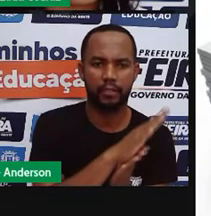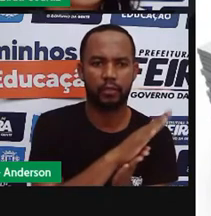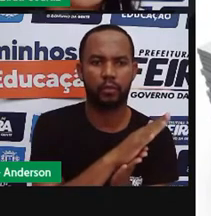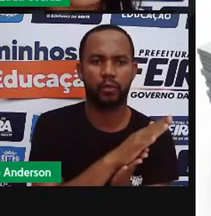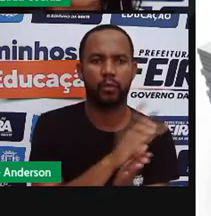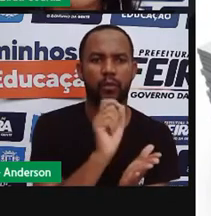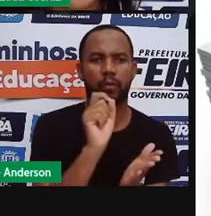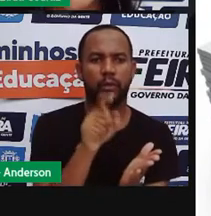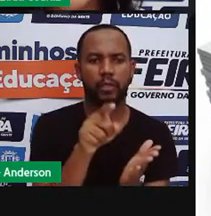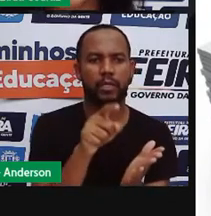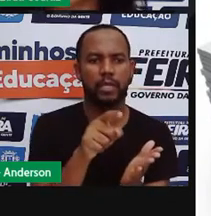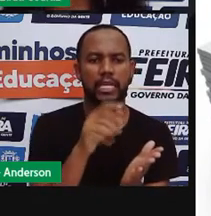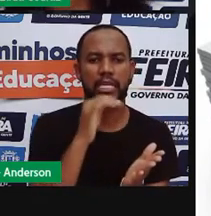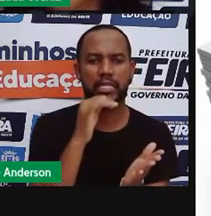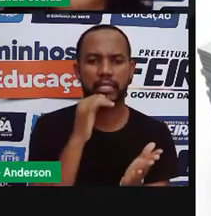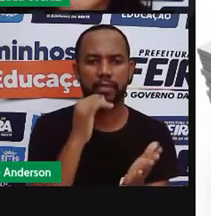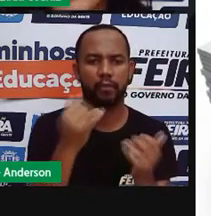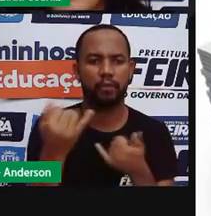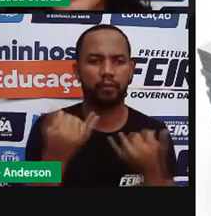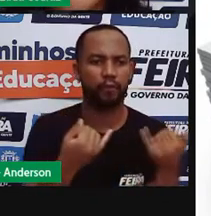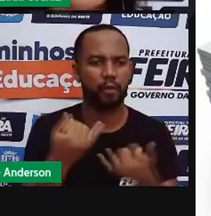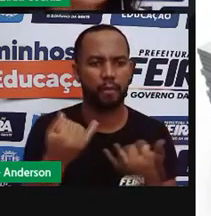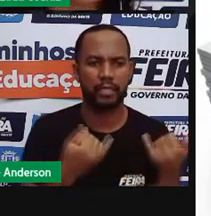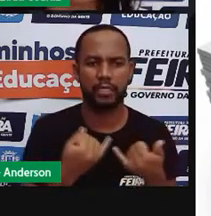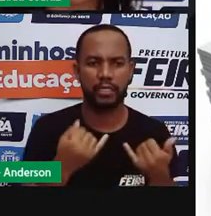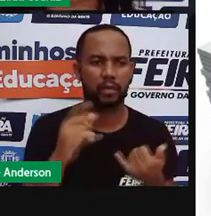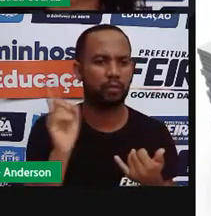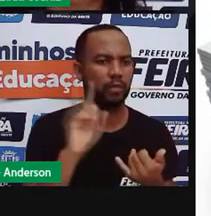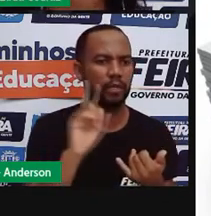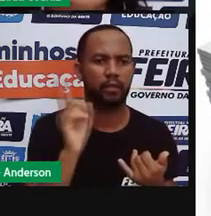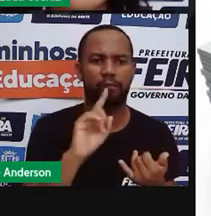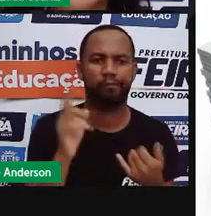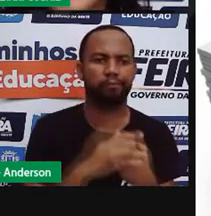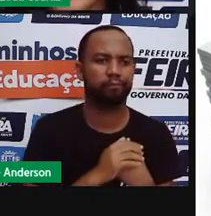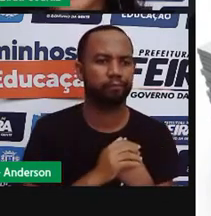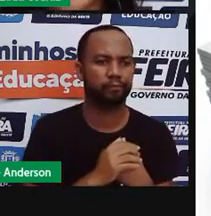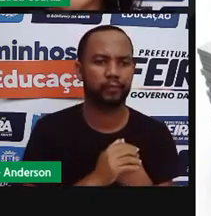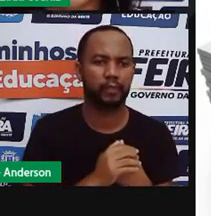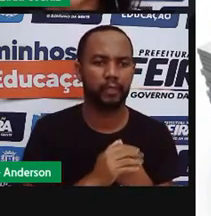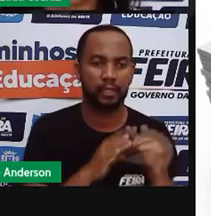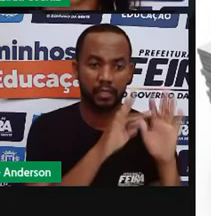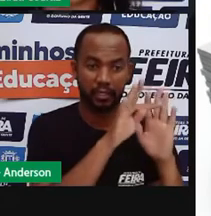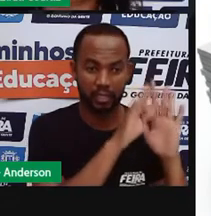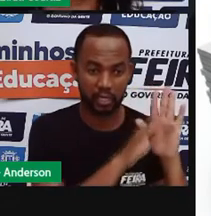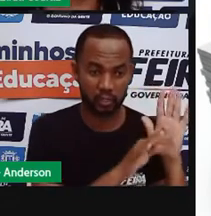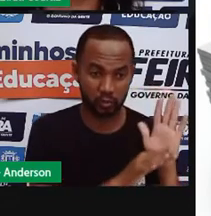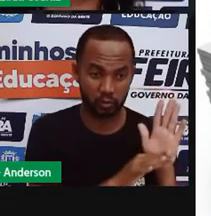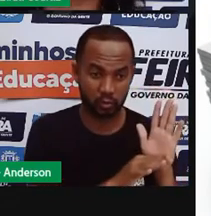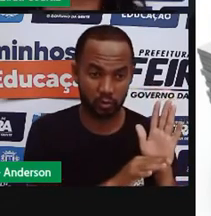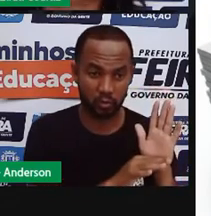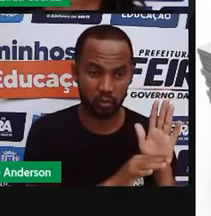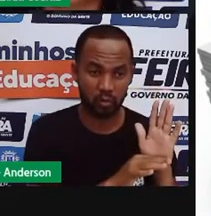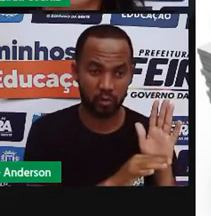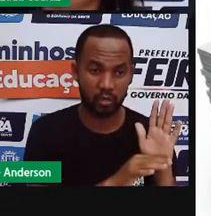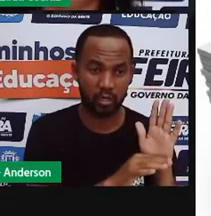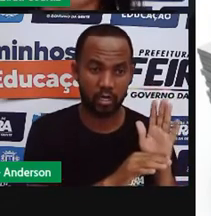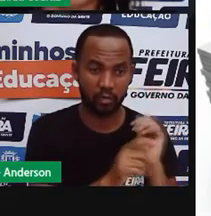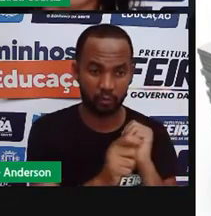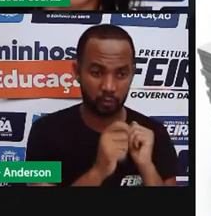é uma notícia. Não é. Ele também não é um texto jornalístico. Ele é um